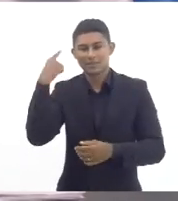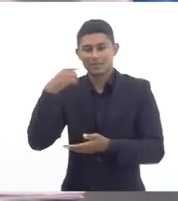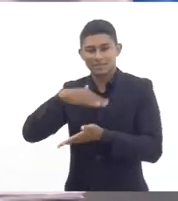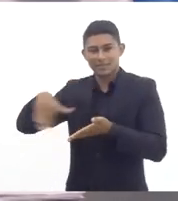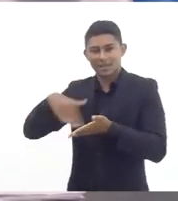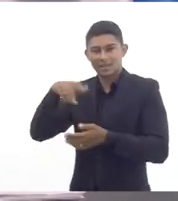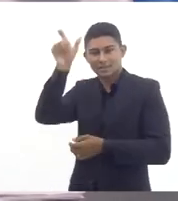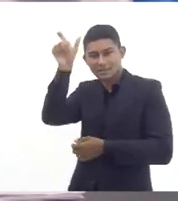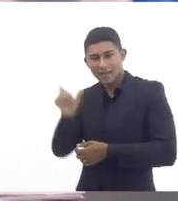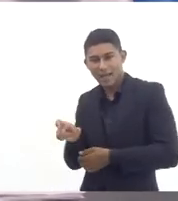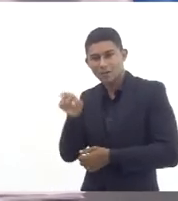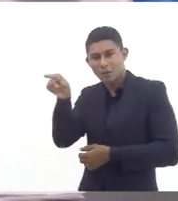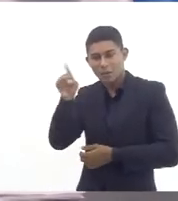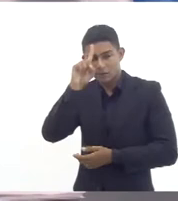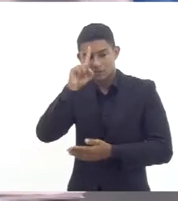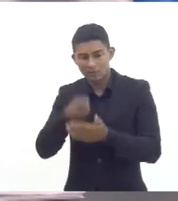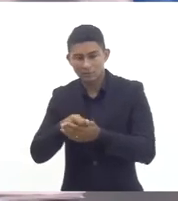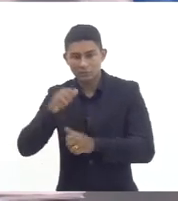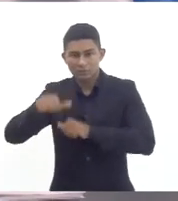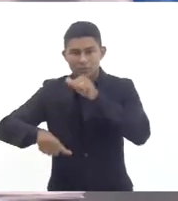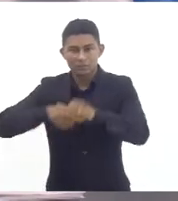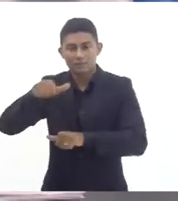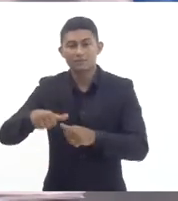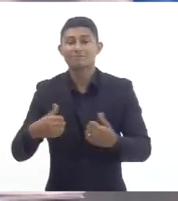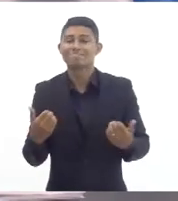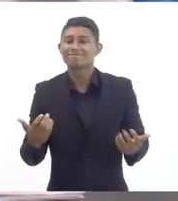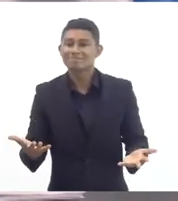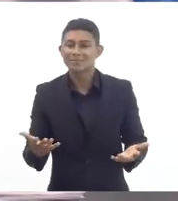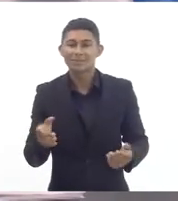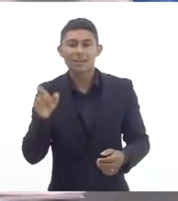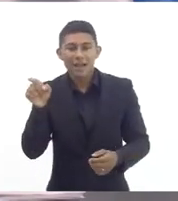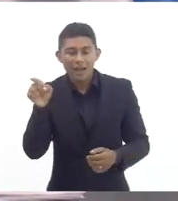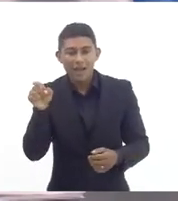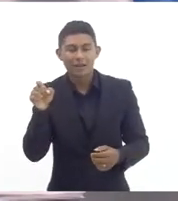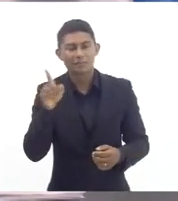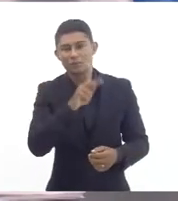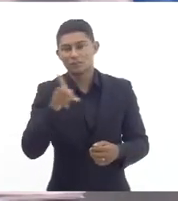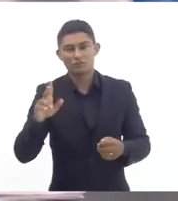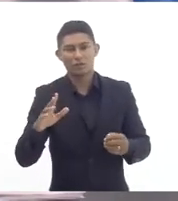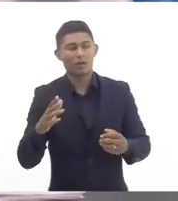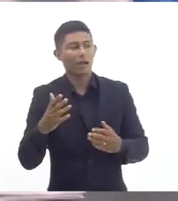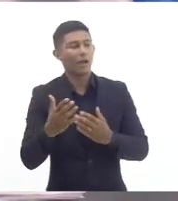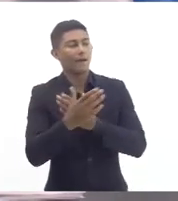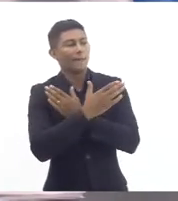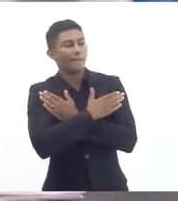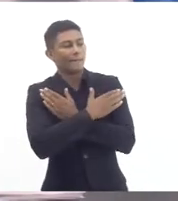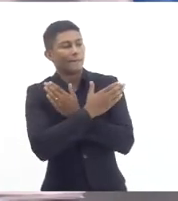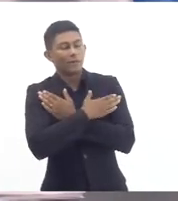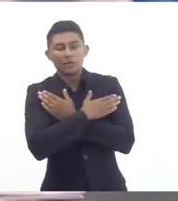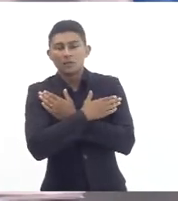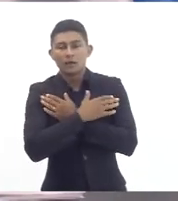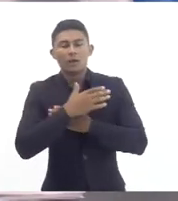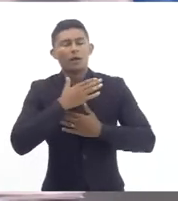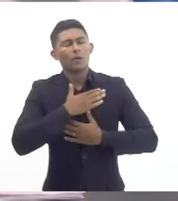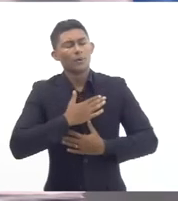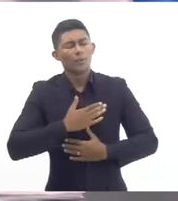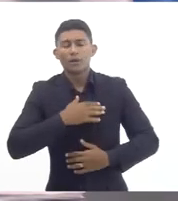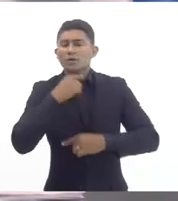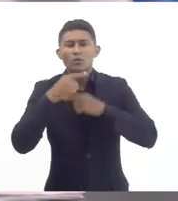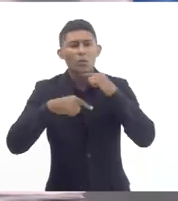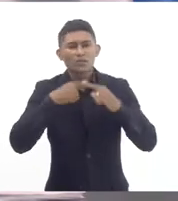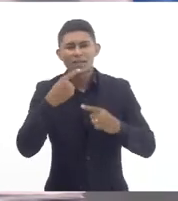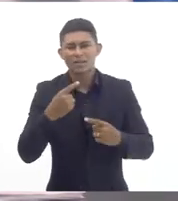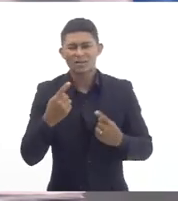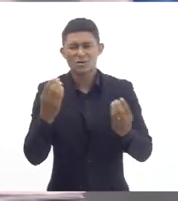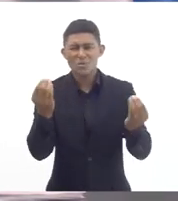ainda usurpou do professor que oferece GLP o direito ao descanso mas esse é um debate para outra audiência pública que nós vamos fazer porque isso é um absurdo inclusive fica a